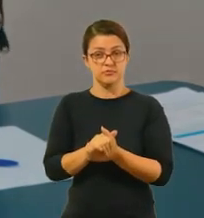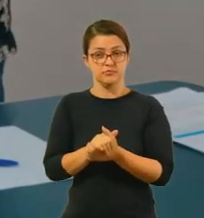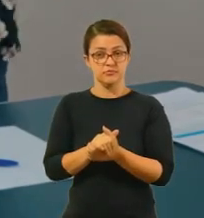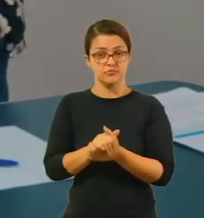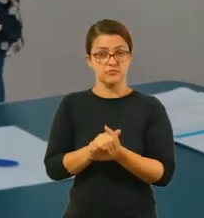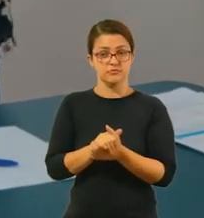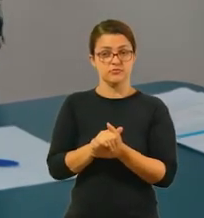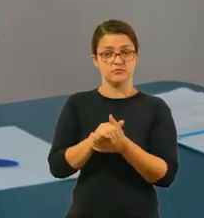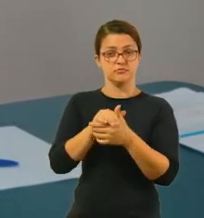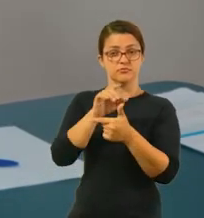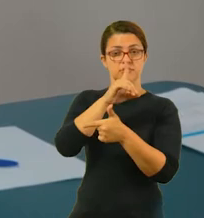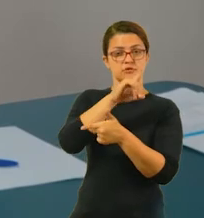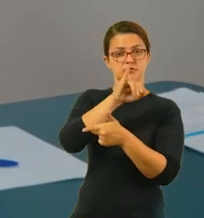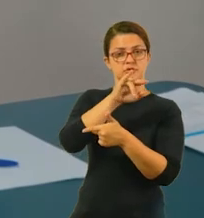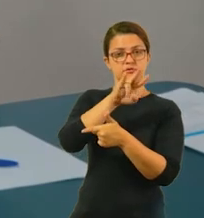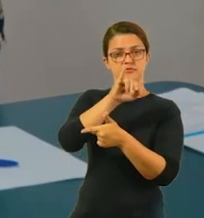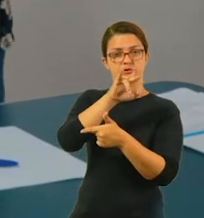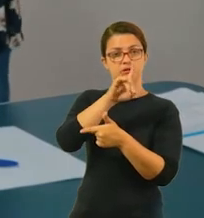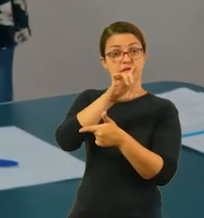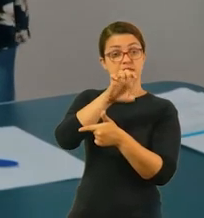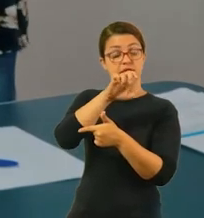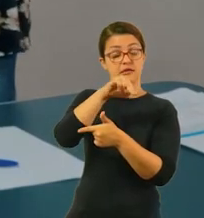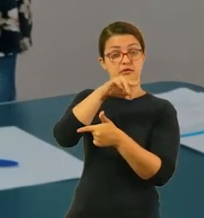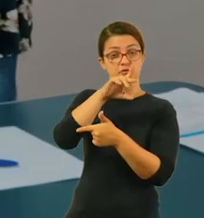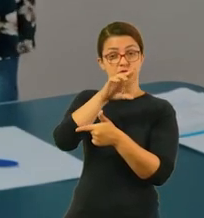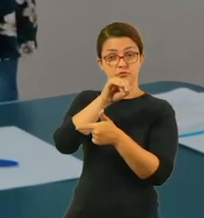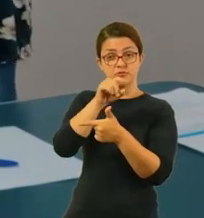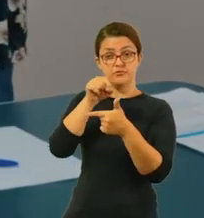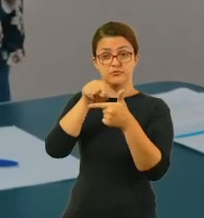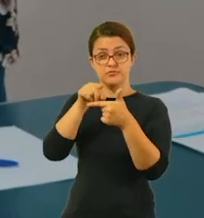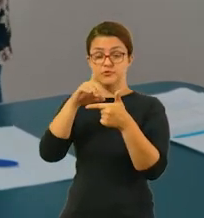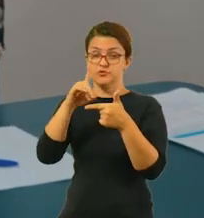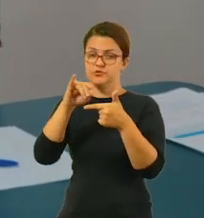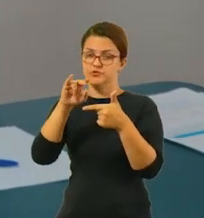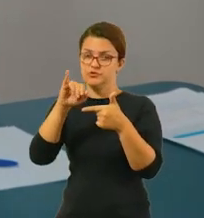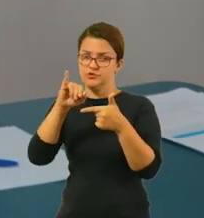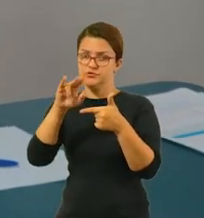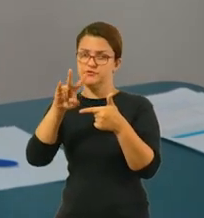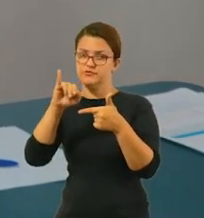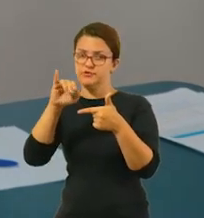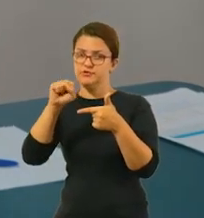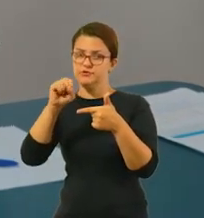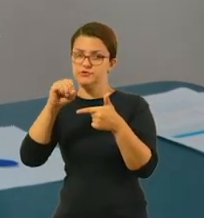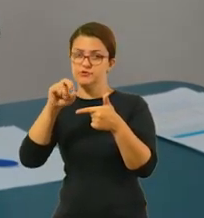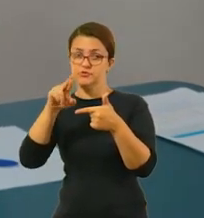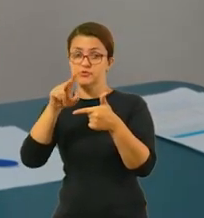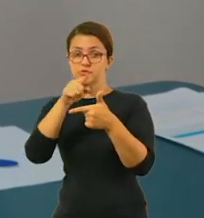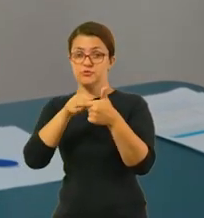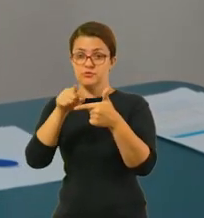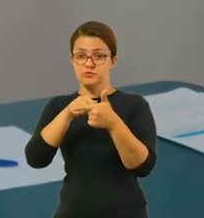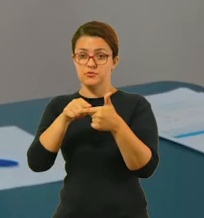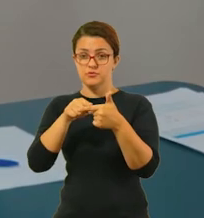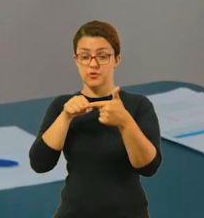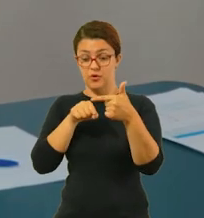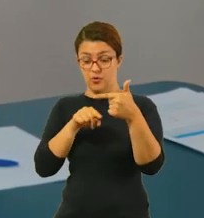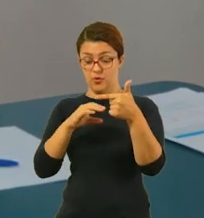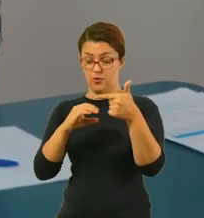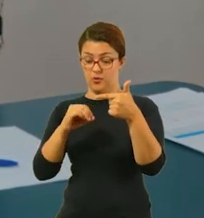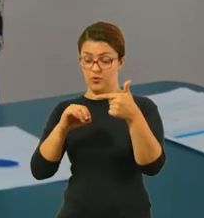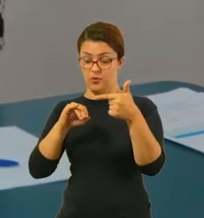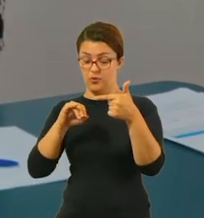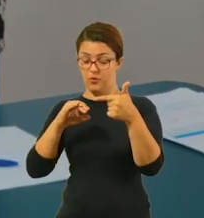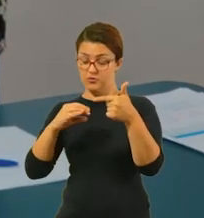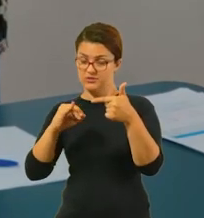o divisor é por quantos vai ser dividido esse número, o quociente na divisão, ele é o